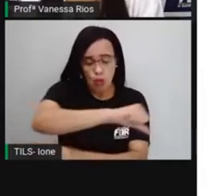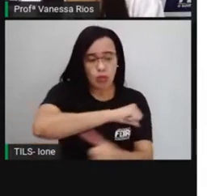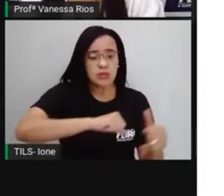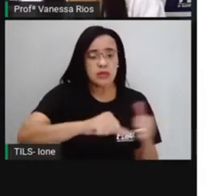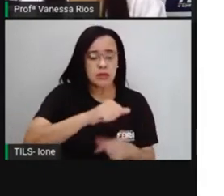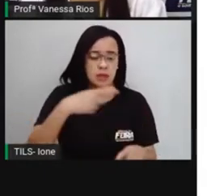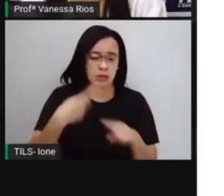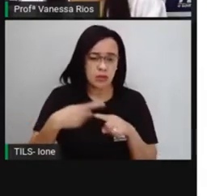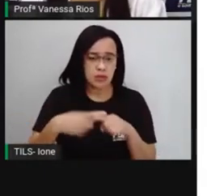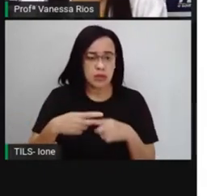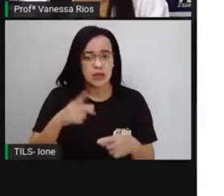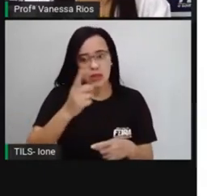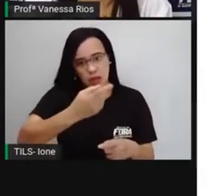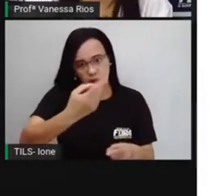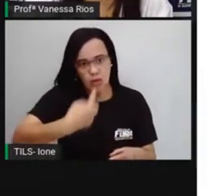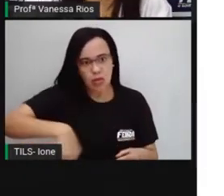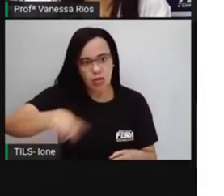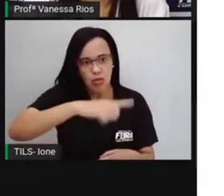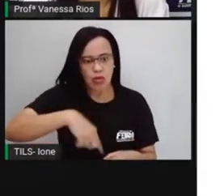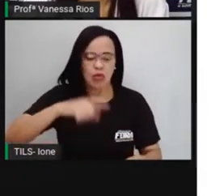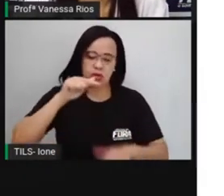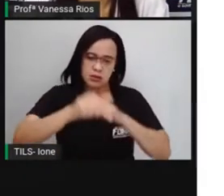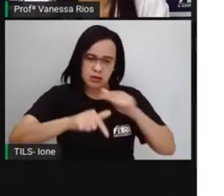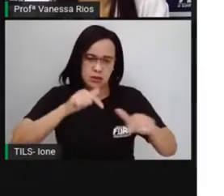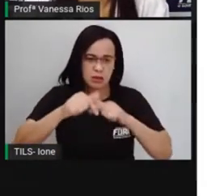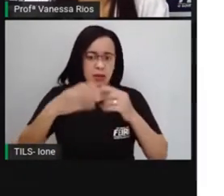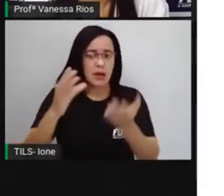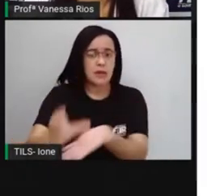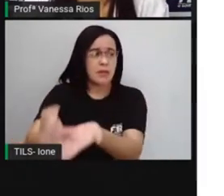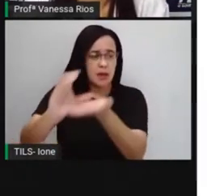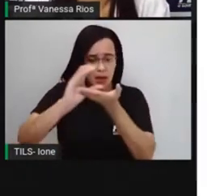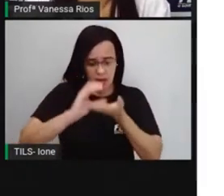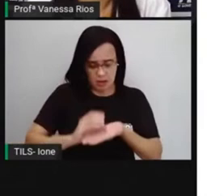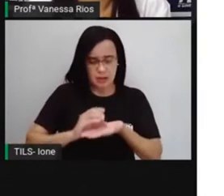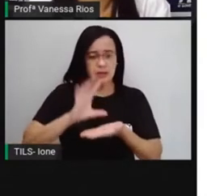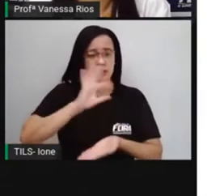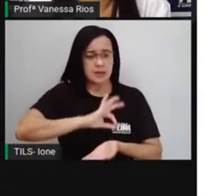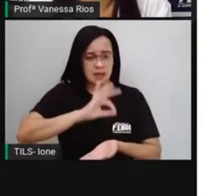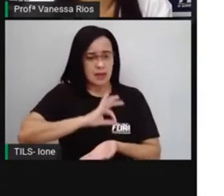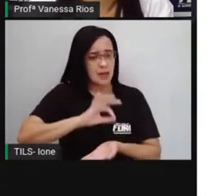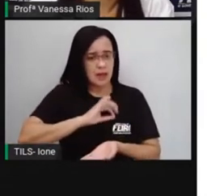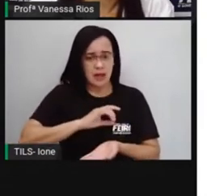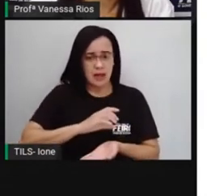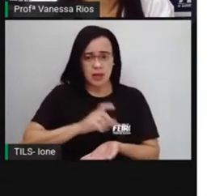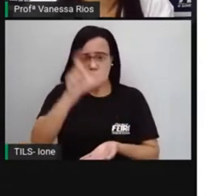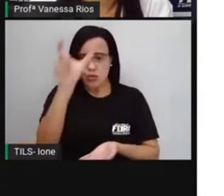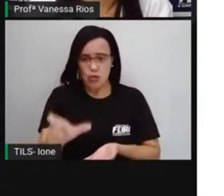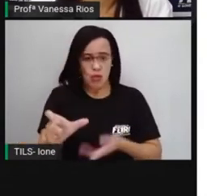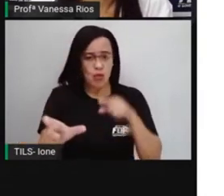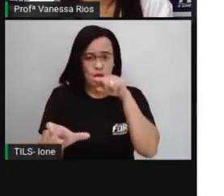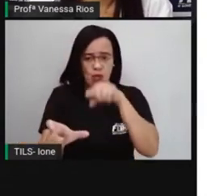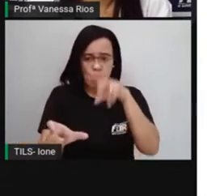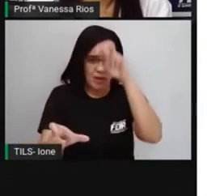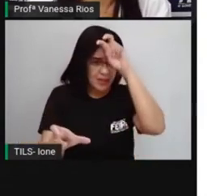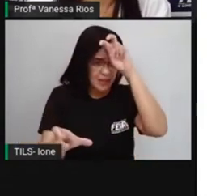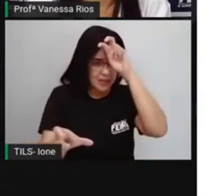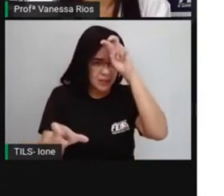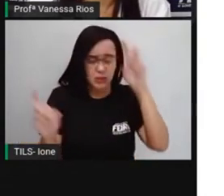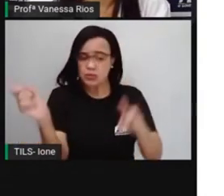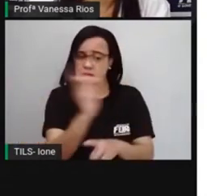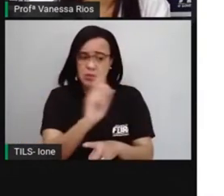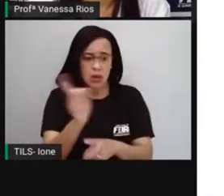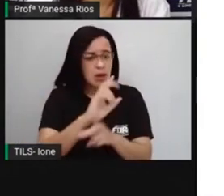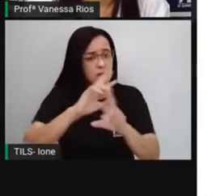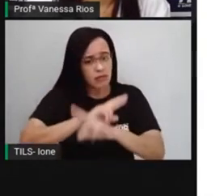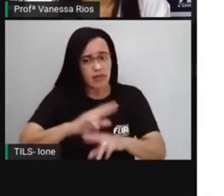trabalhavam para pagar algo. Então, a escravidão era algo que já acontecia aí no Egito Antigo.